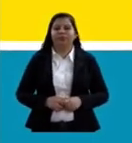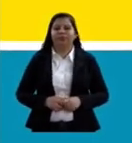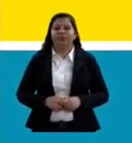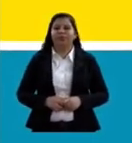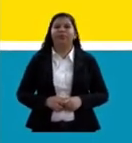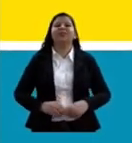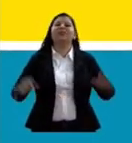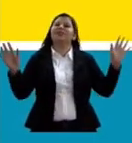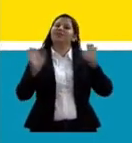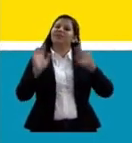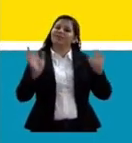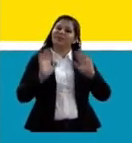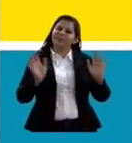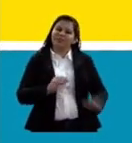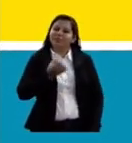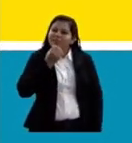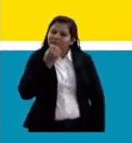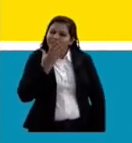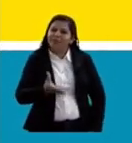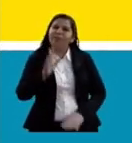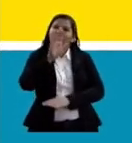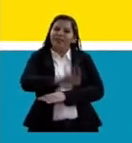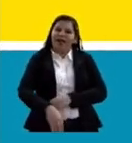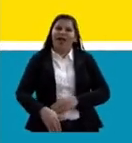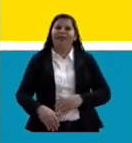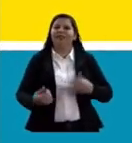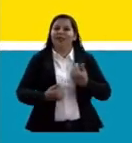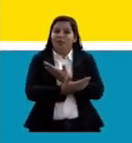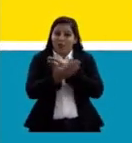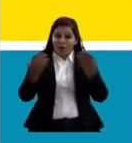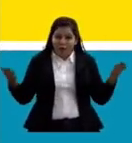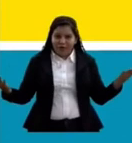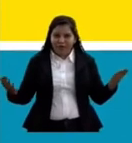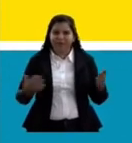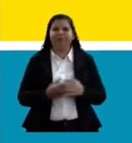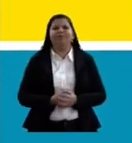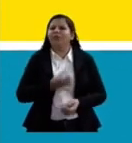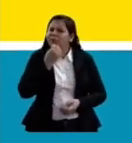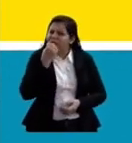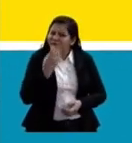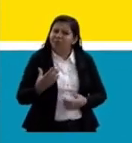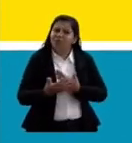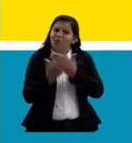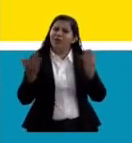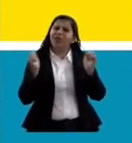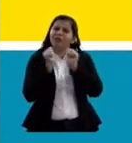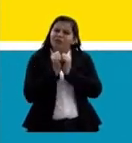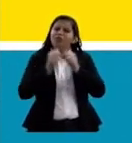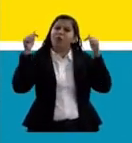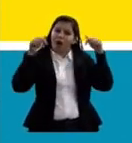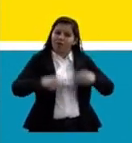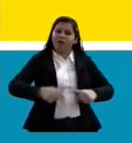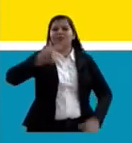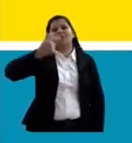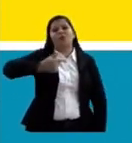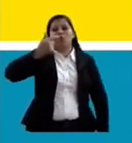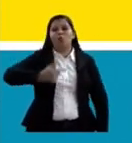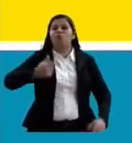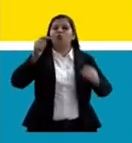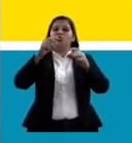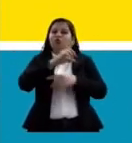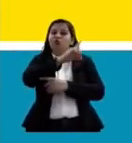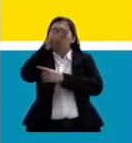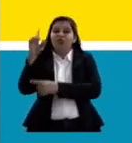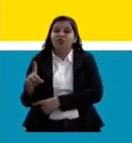Olá, muito boa tarde a todos. Bom contar com vocês aqui nesse segundo dia do 2º Congresso